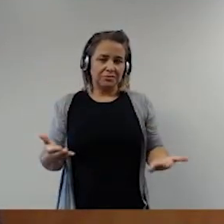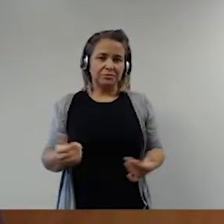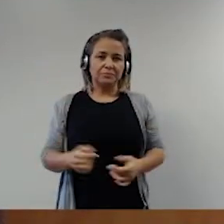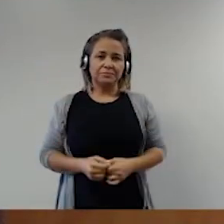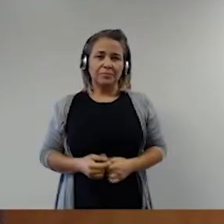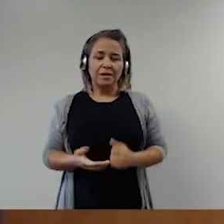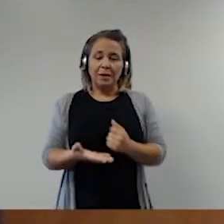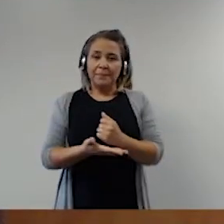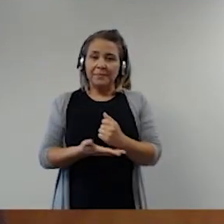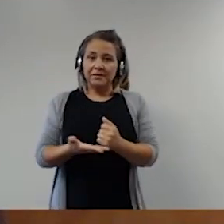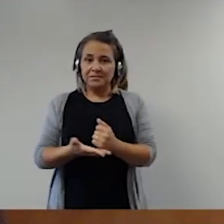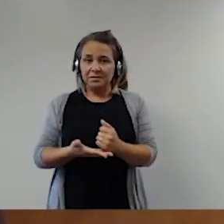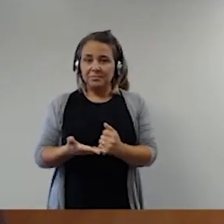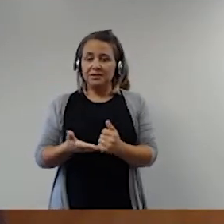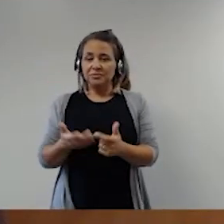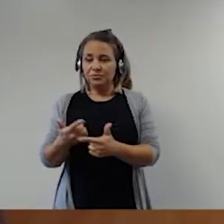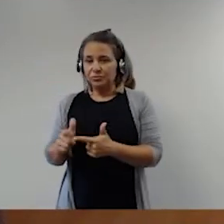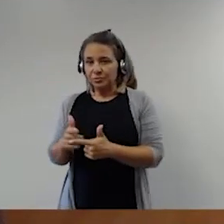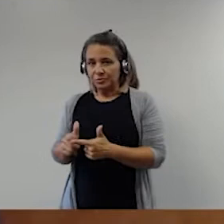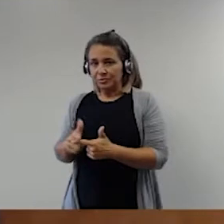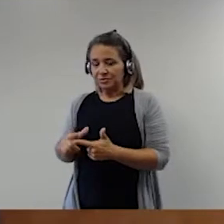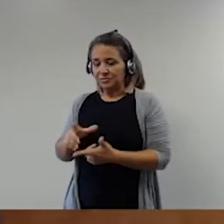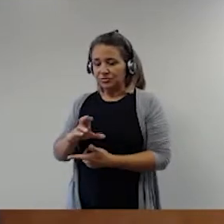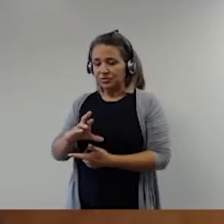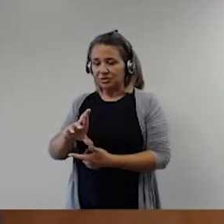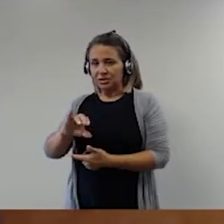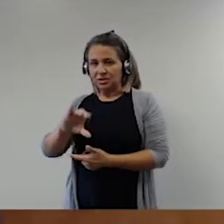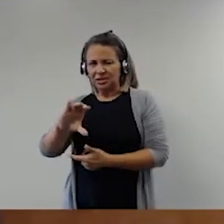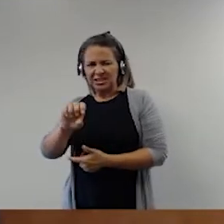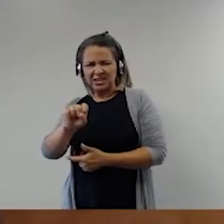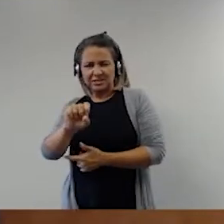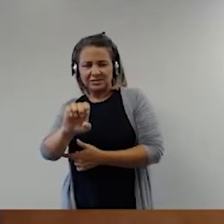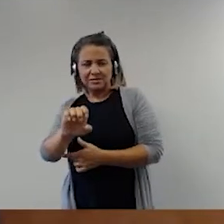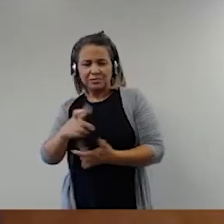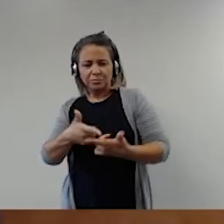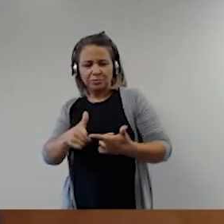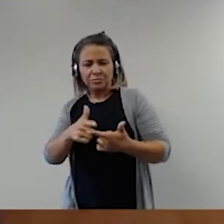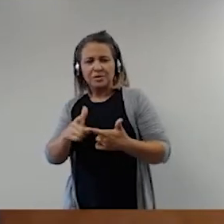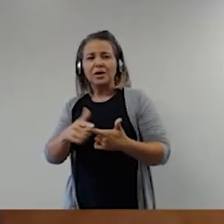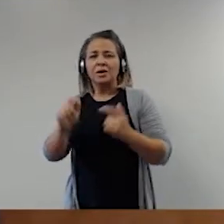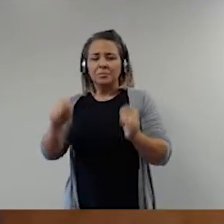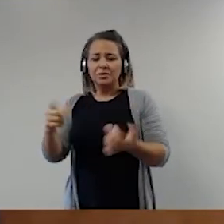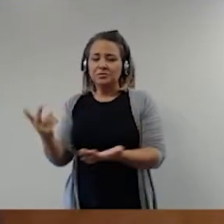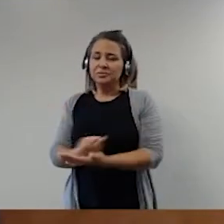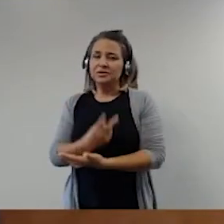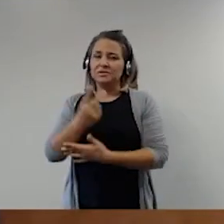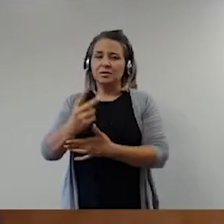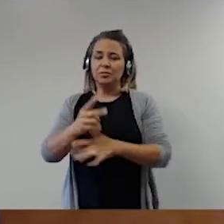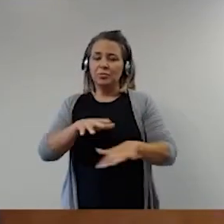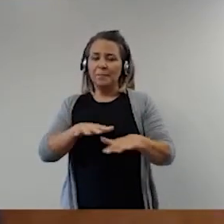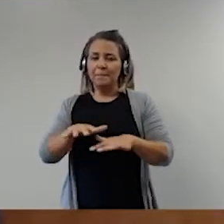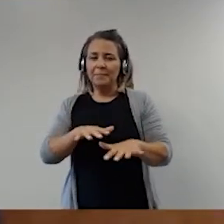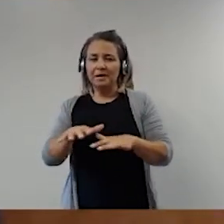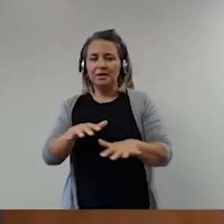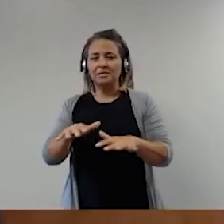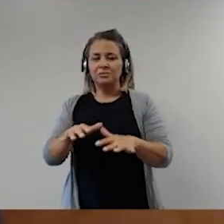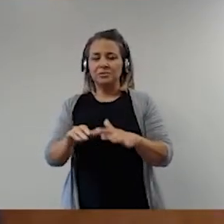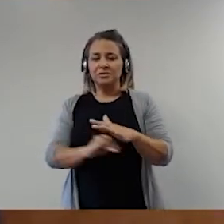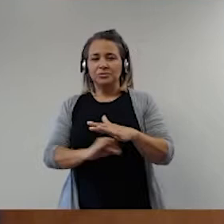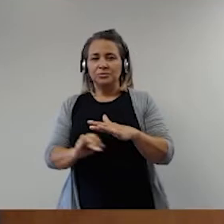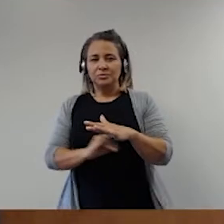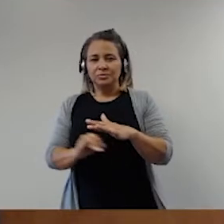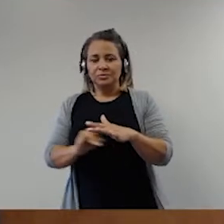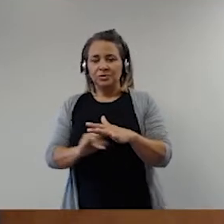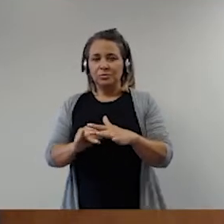dessas situações de crise que podem ser já algum tipo de abalo institucional ao funcionamento regular,